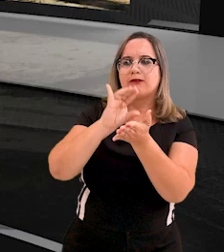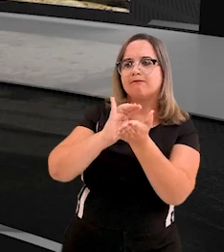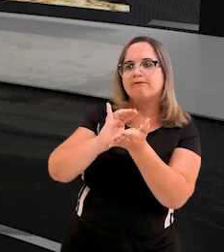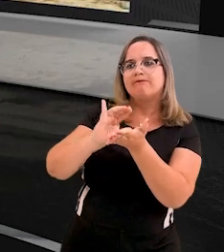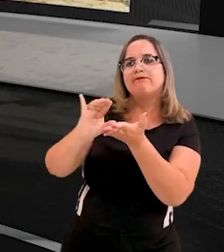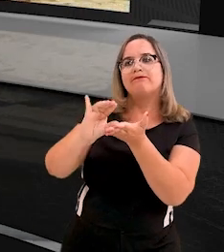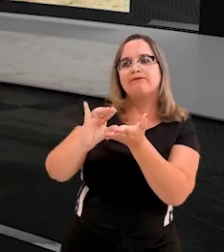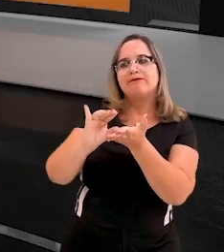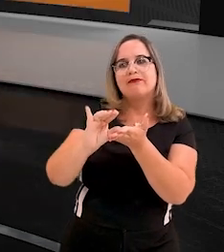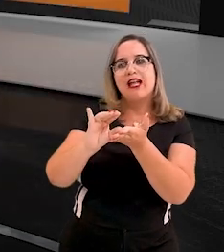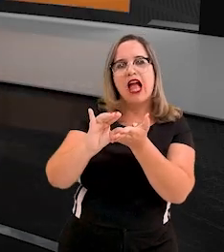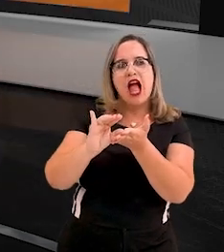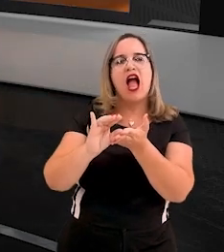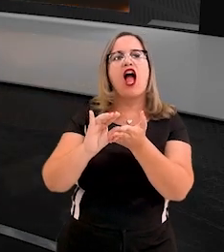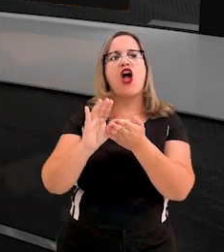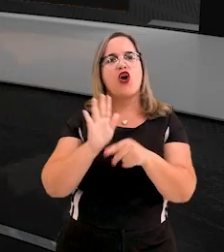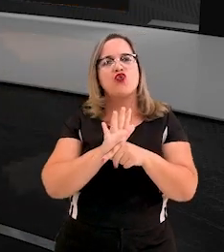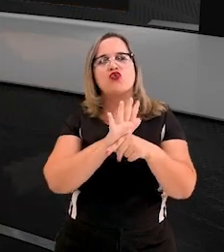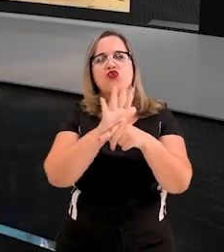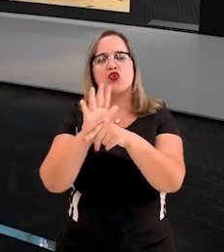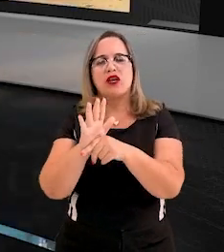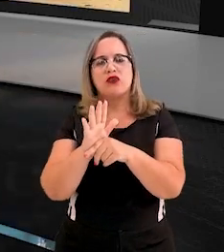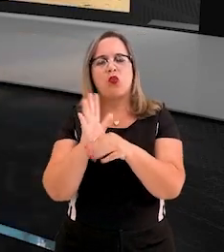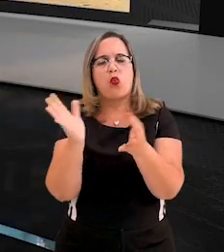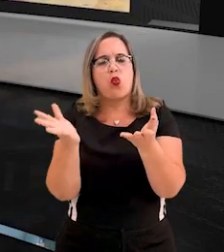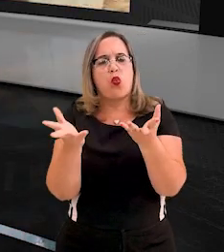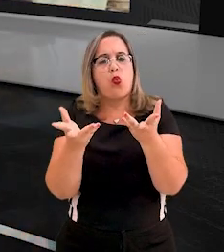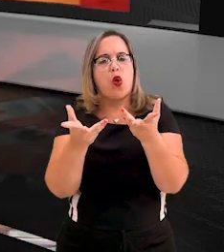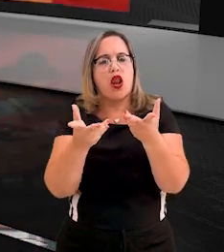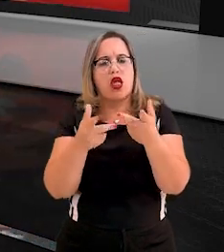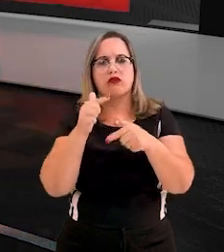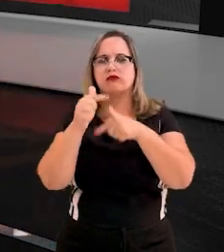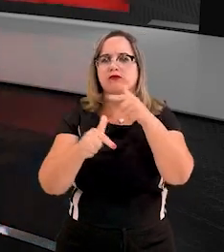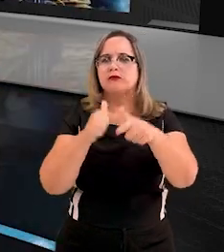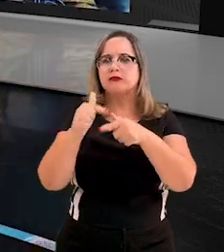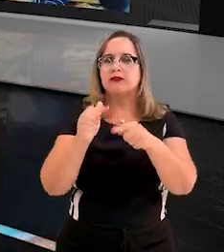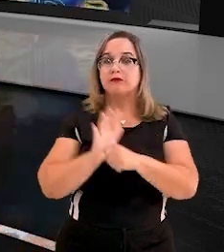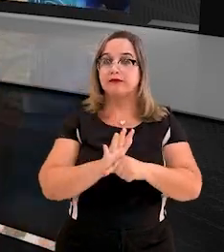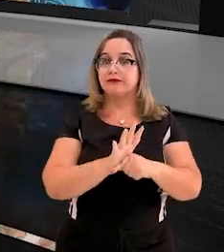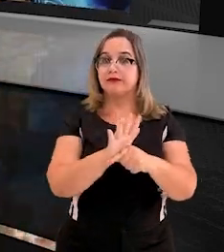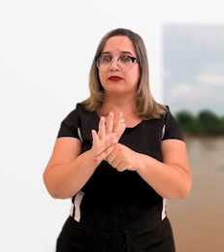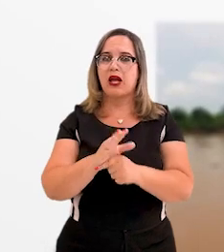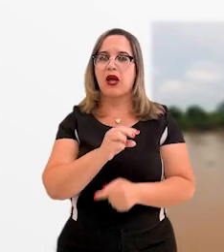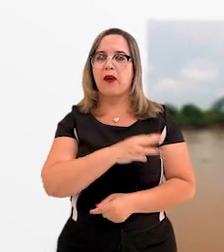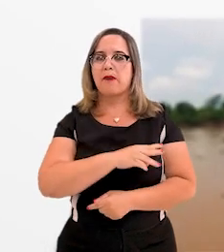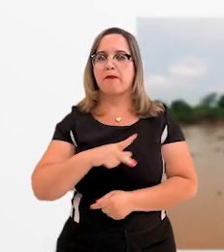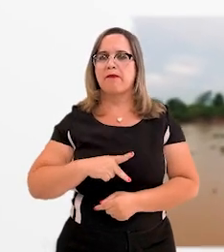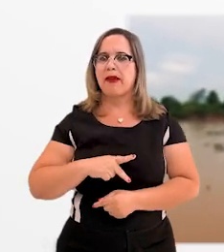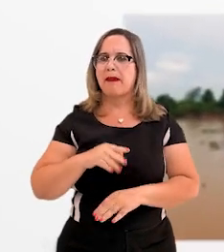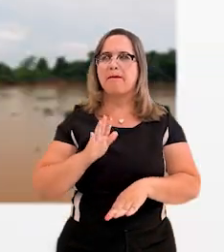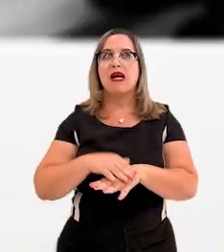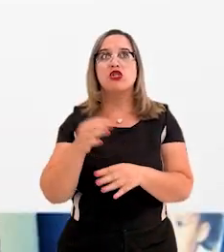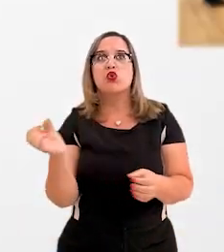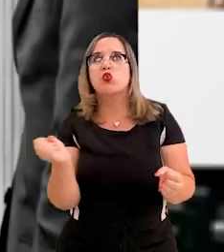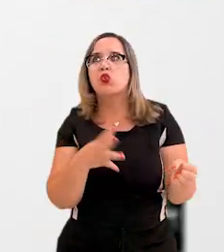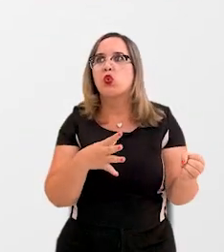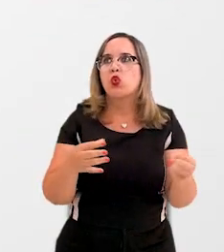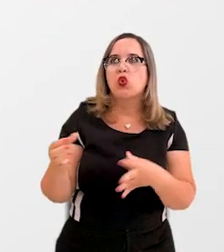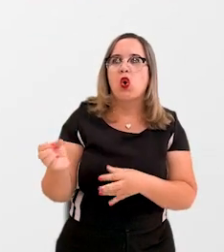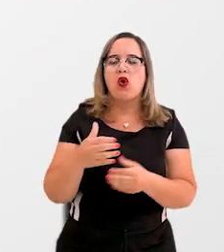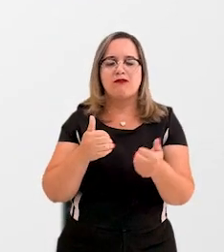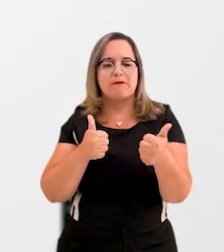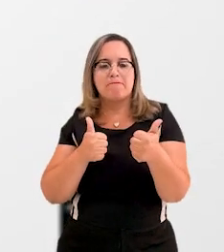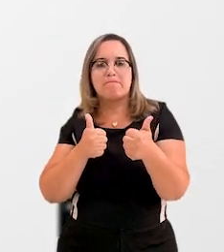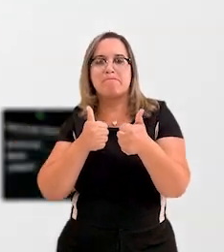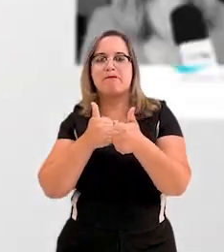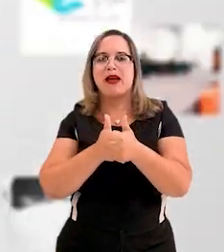investimentos em busca de qualidade nos serviços prestados. Um MP mais moderno,